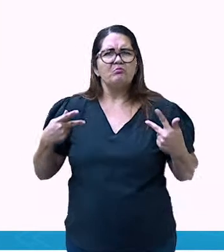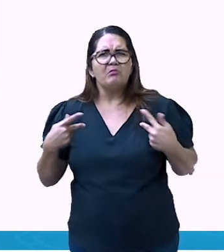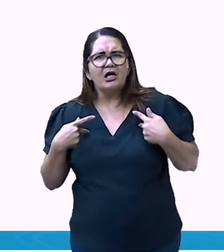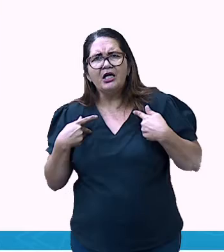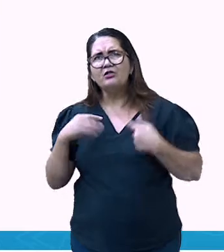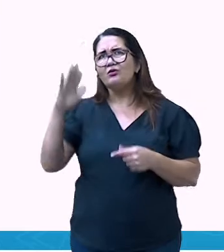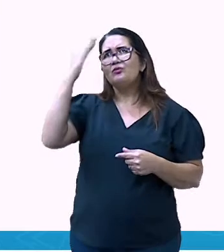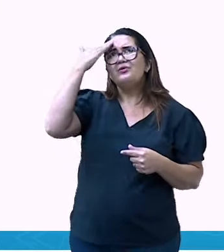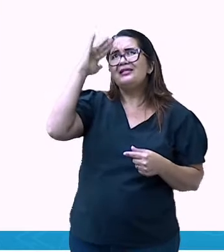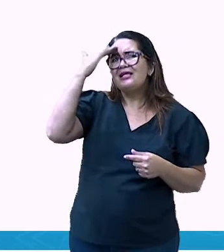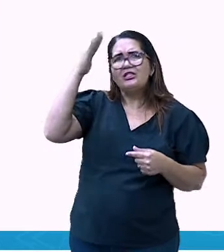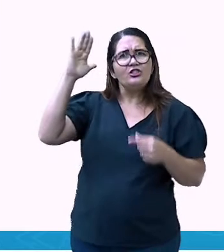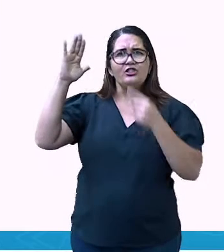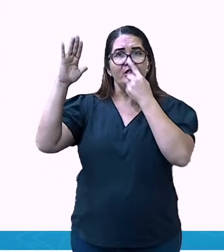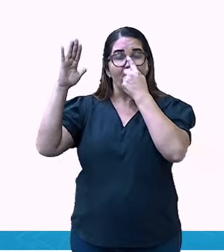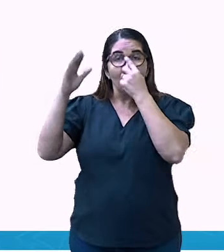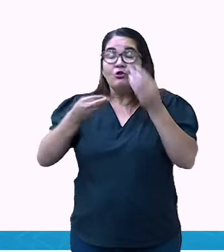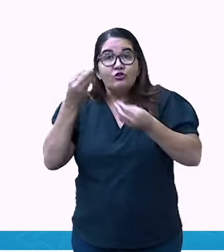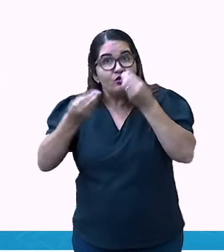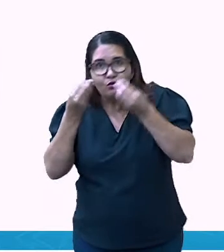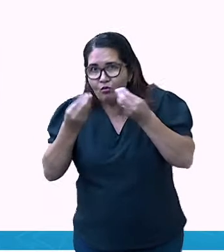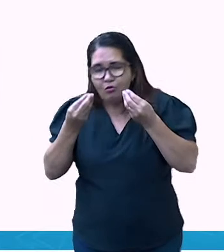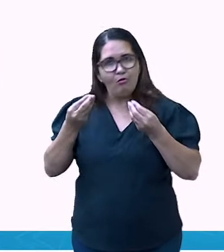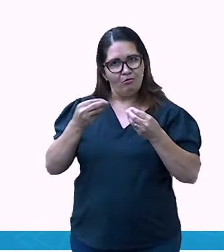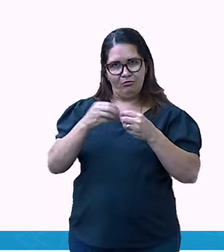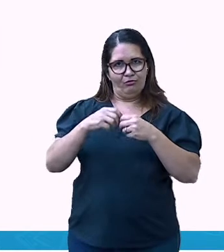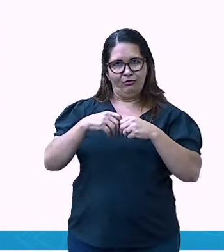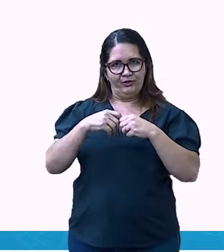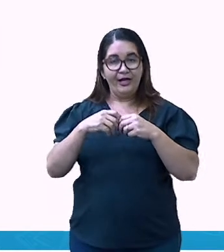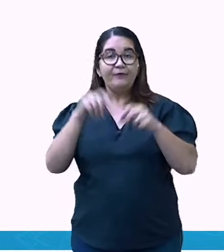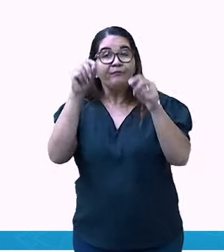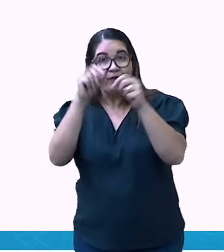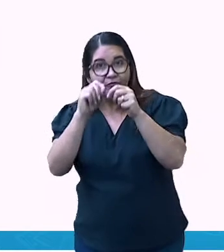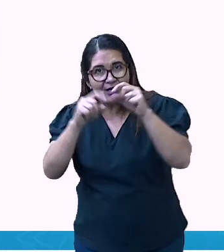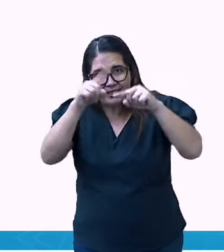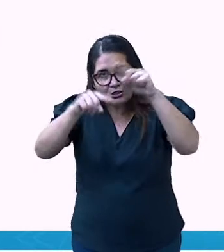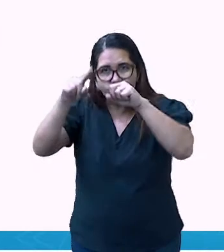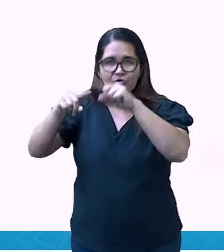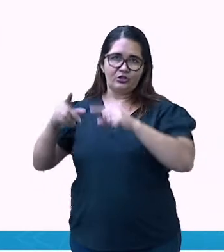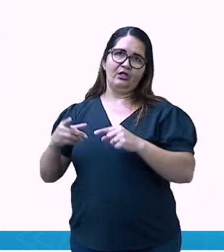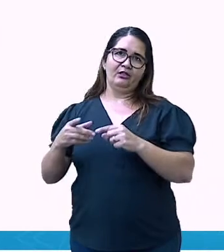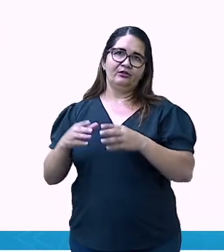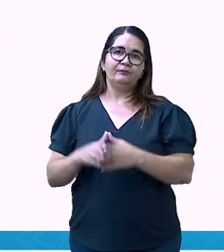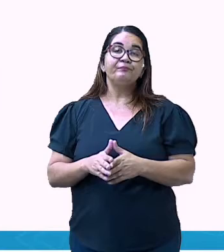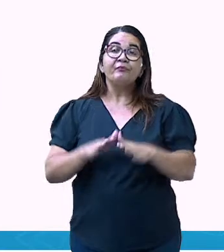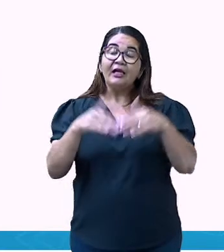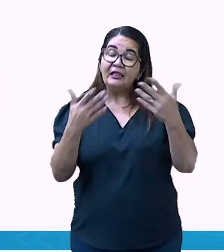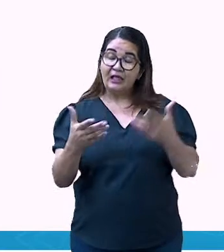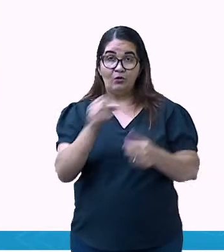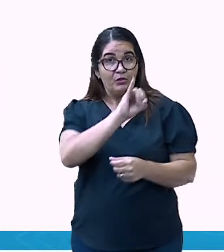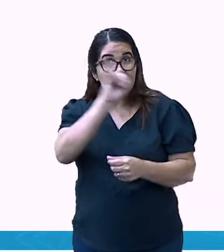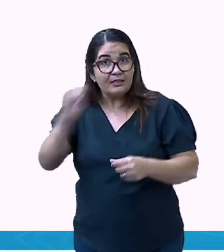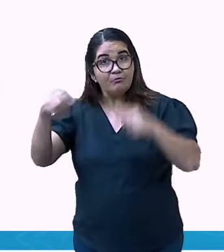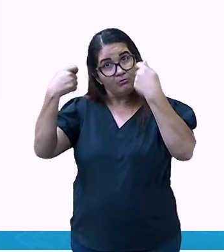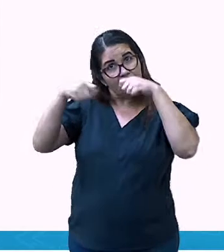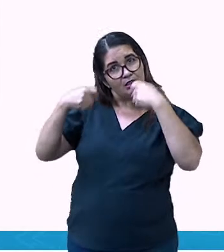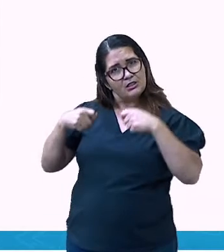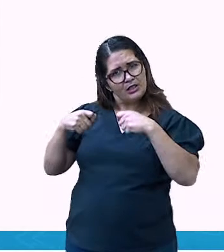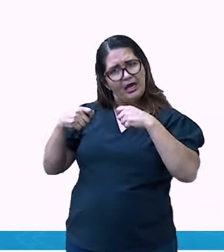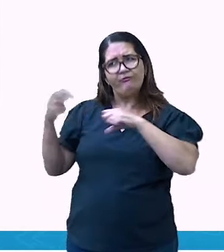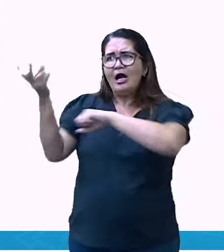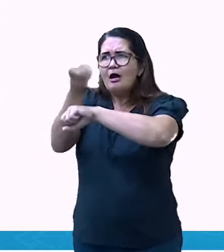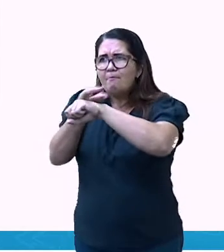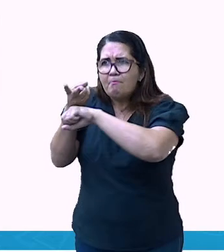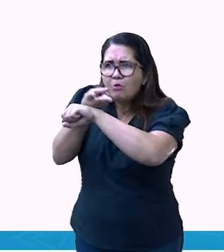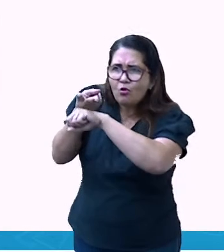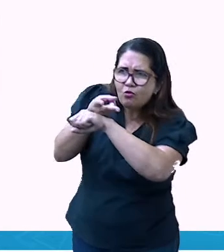então ele precisava se localizar. Por exemplo, se ele fez hoje uma caça ou fez uma caminhada